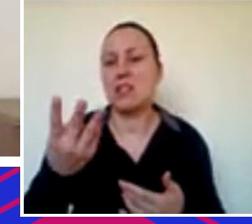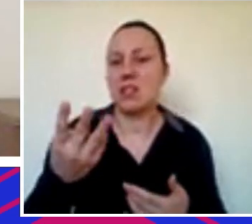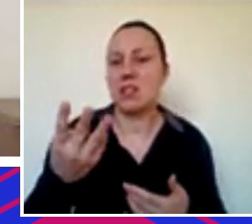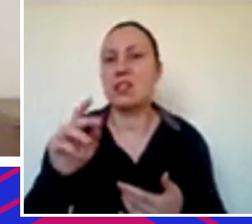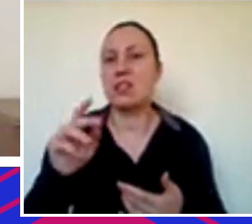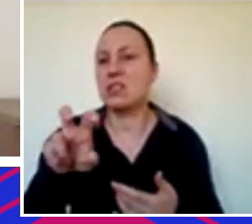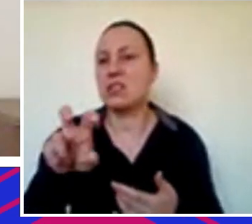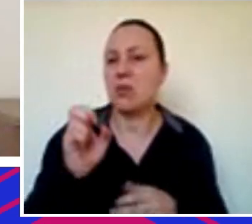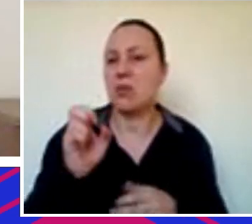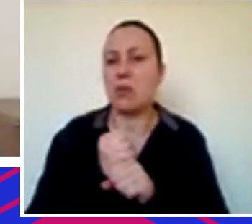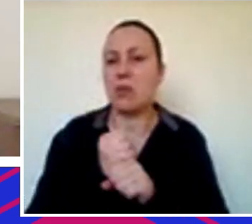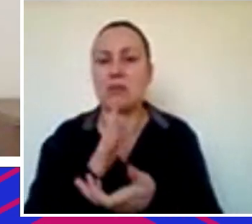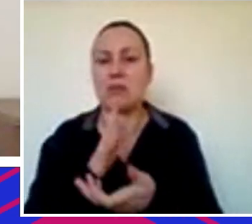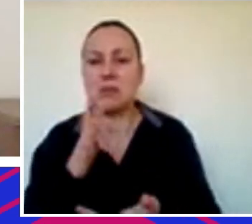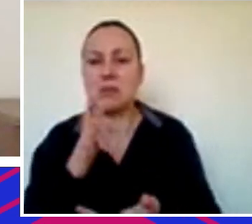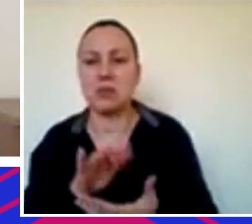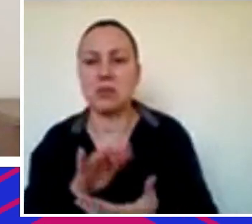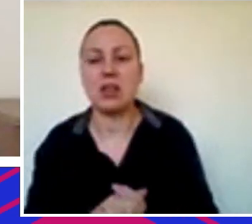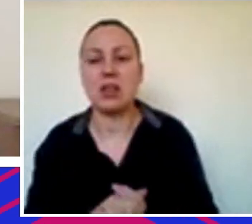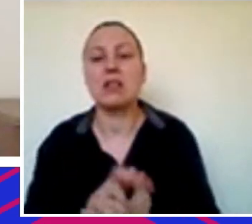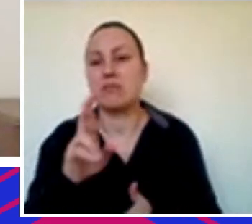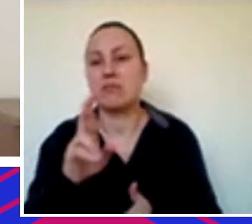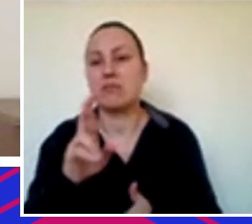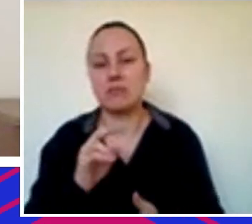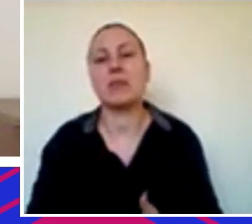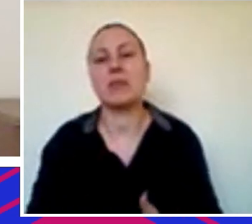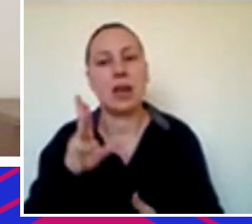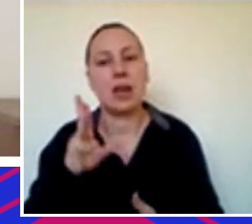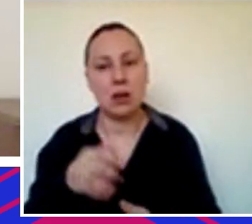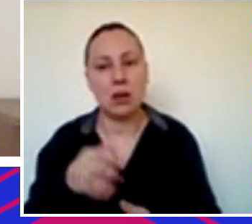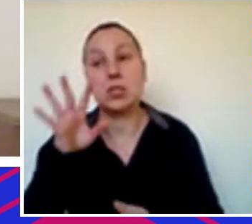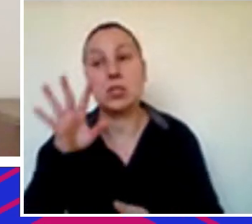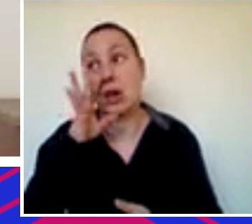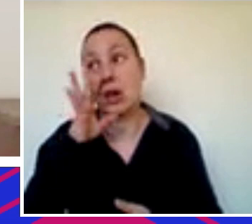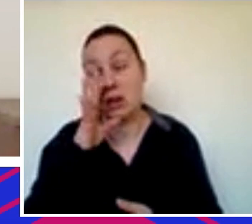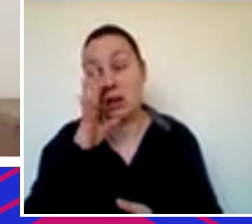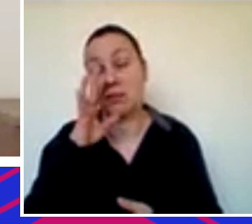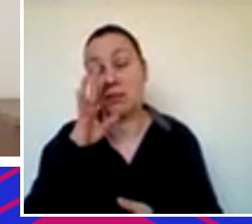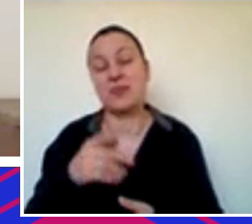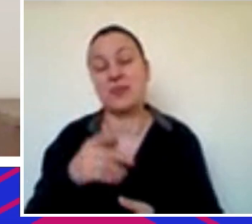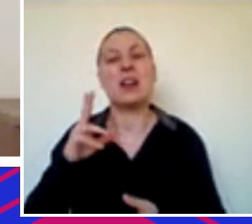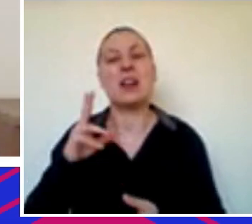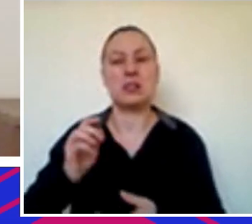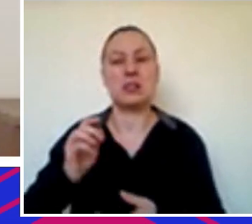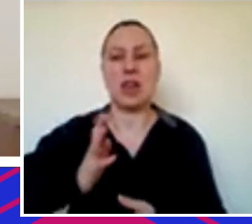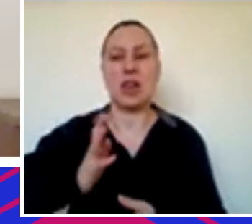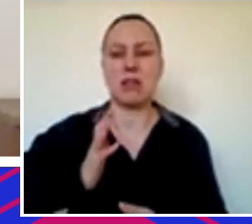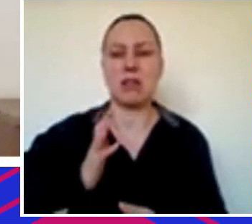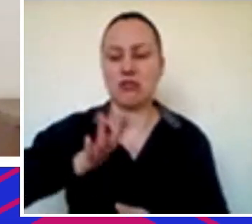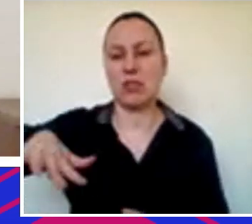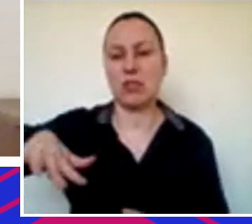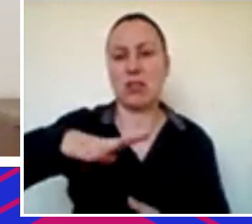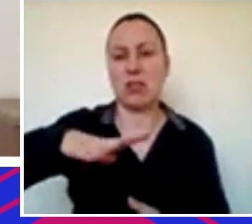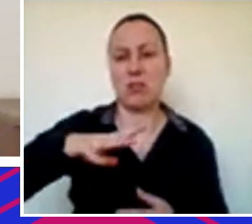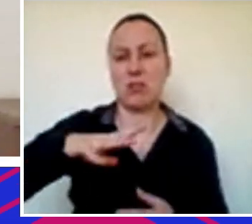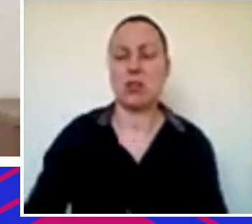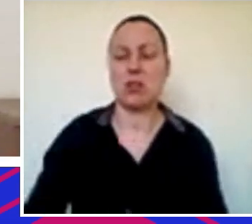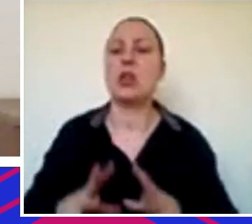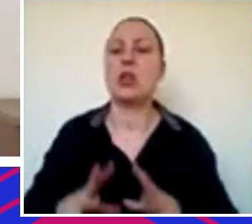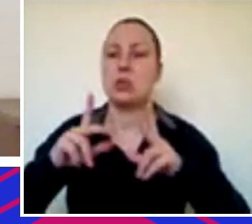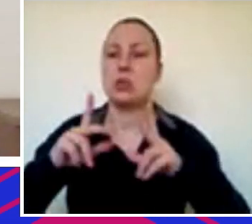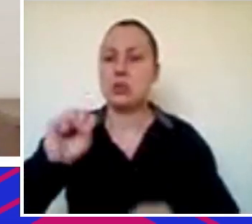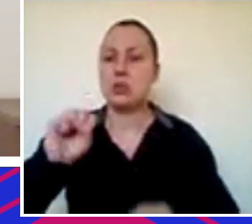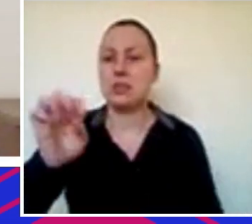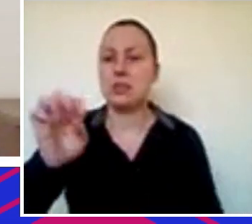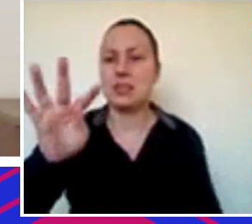é assustador acho que a quantidade de riqueza em geral para todos os stakeholders não só